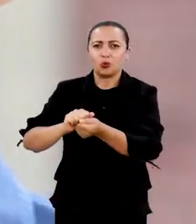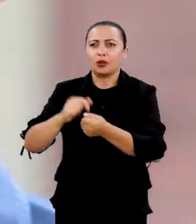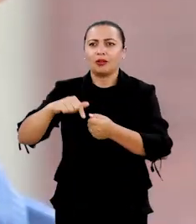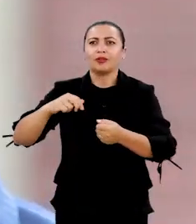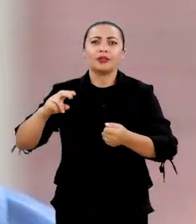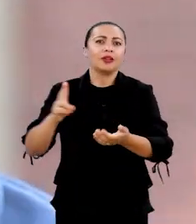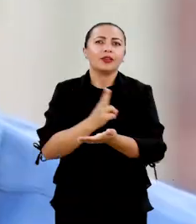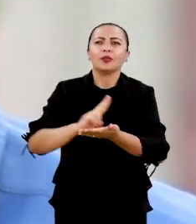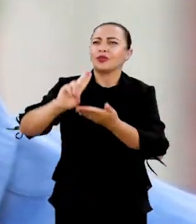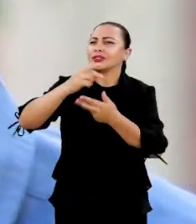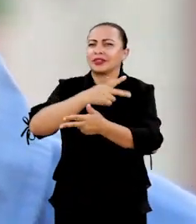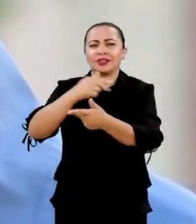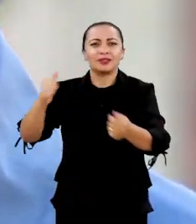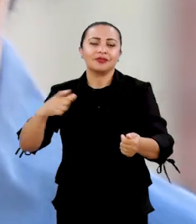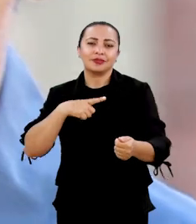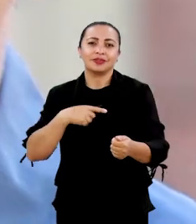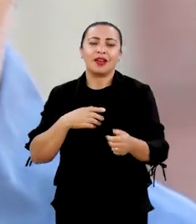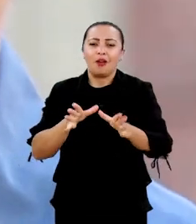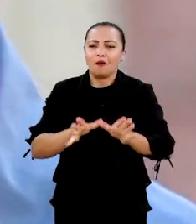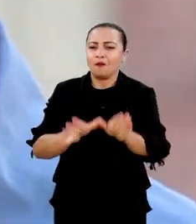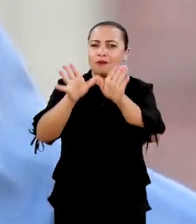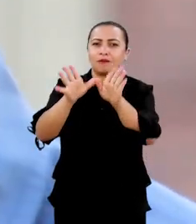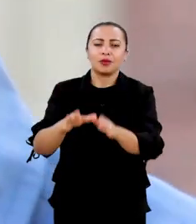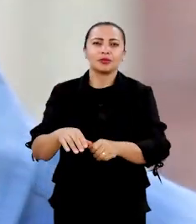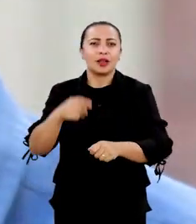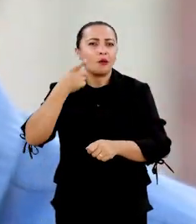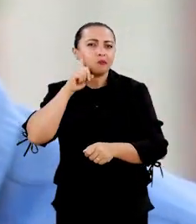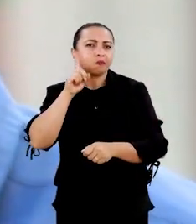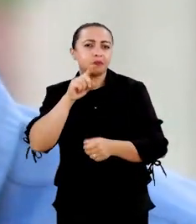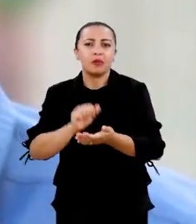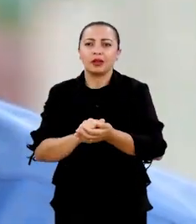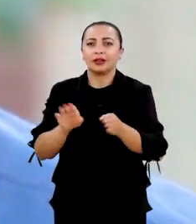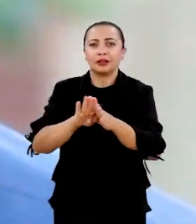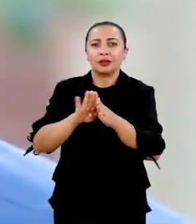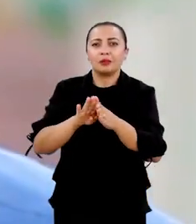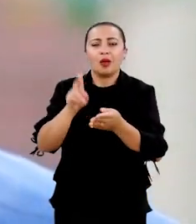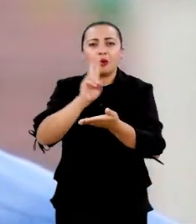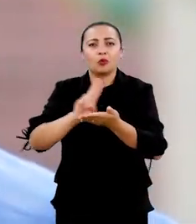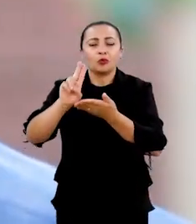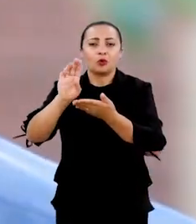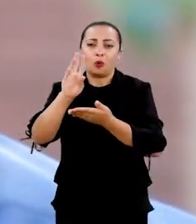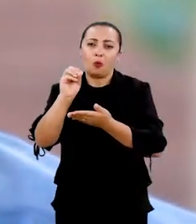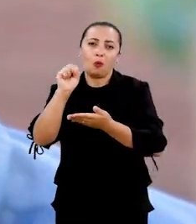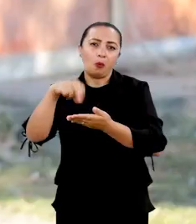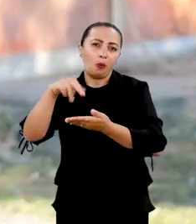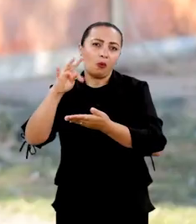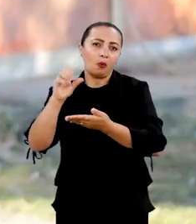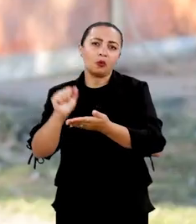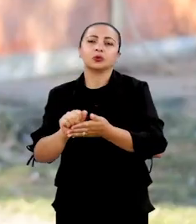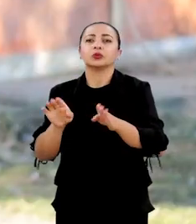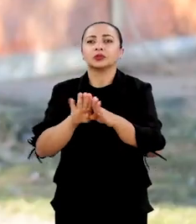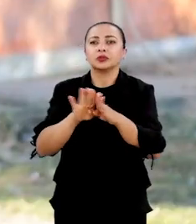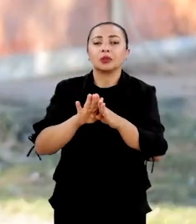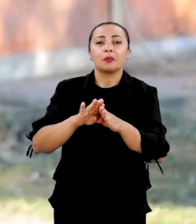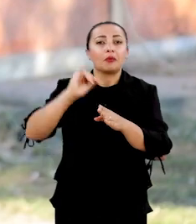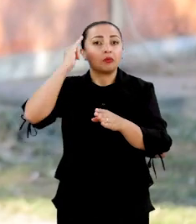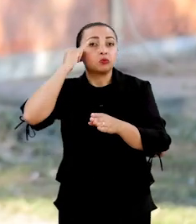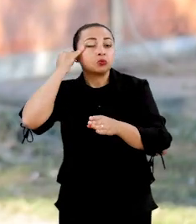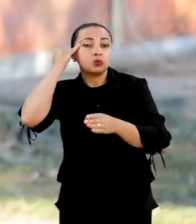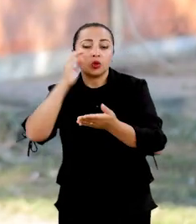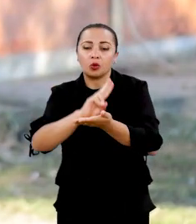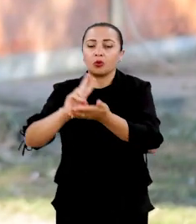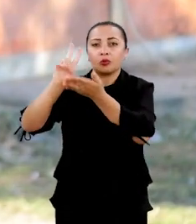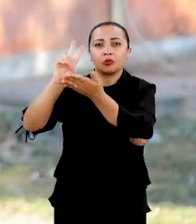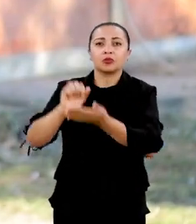universidades. Convênio direto com a Força Aérea Americana, com a Universidade de Boston, com a Universidade de Kyushu,